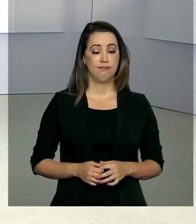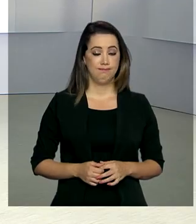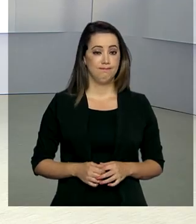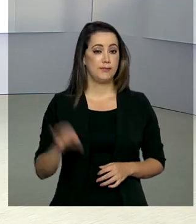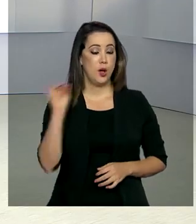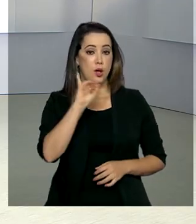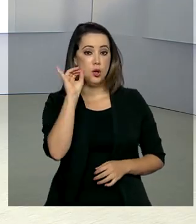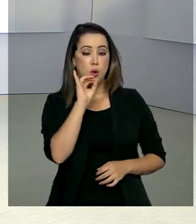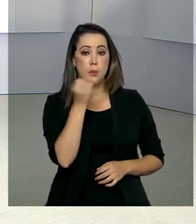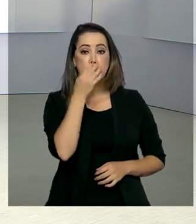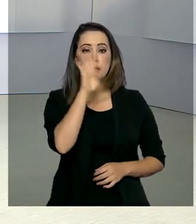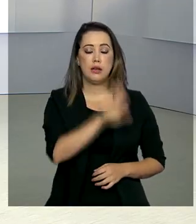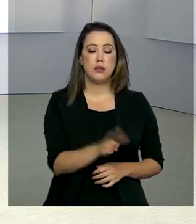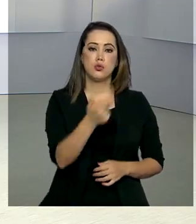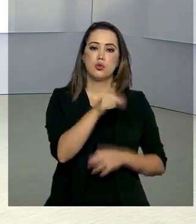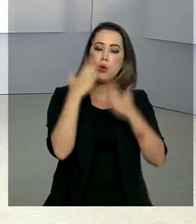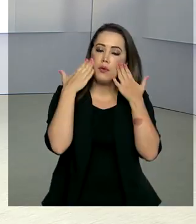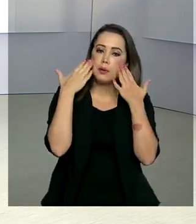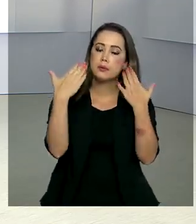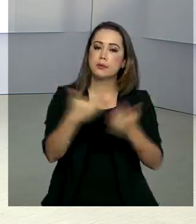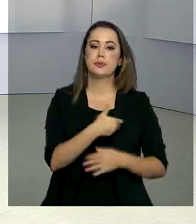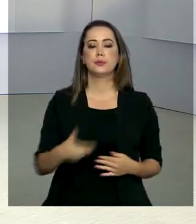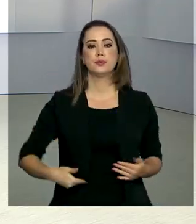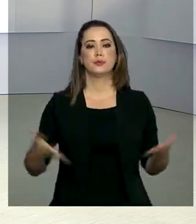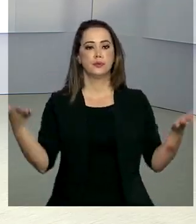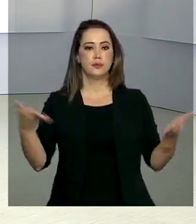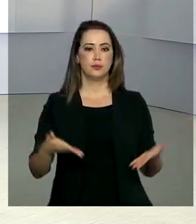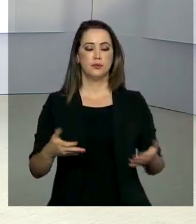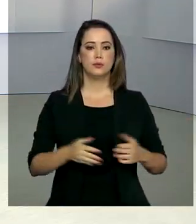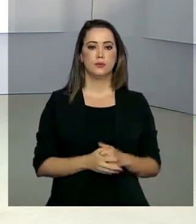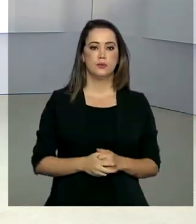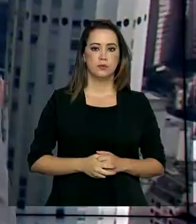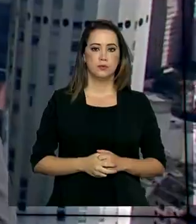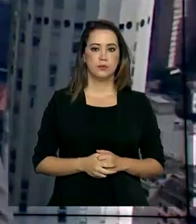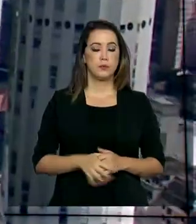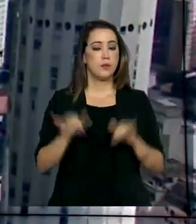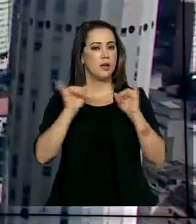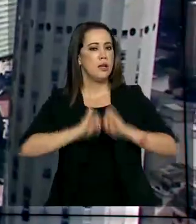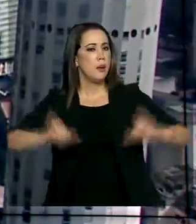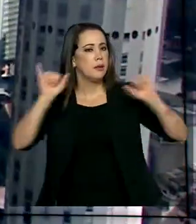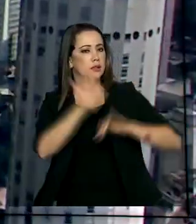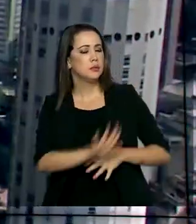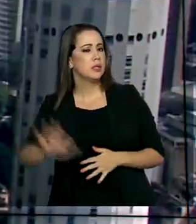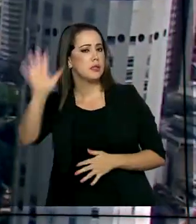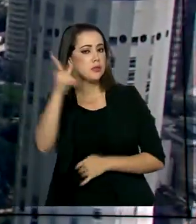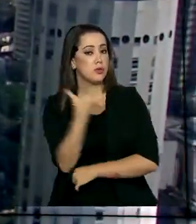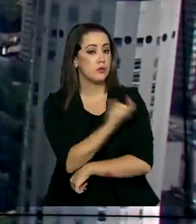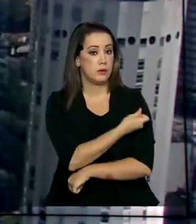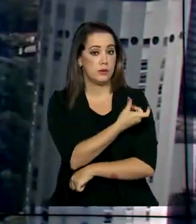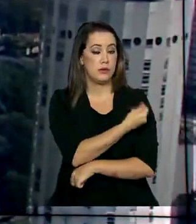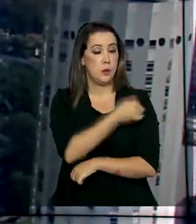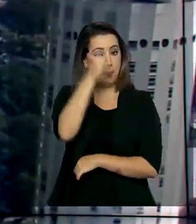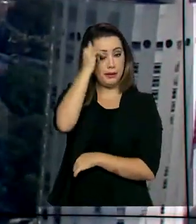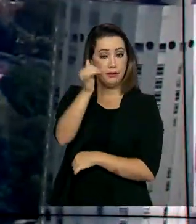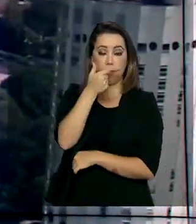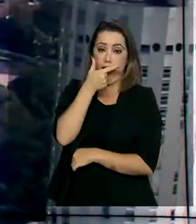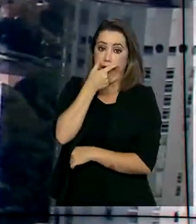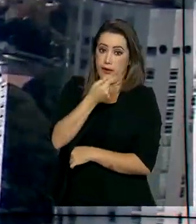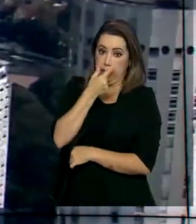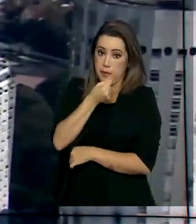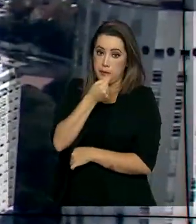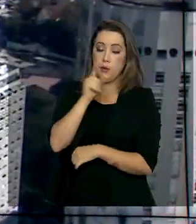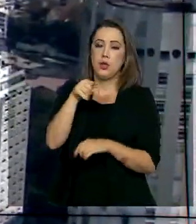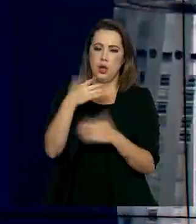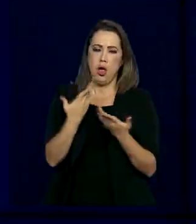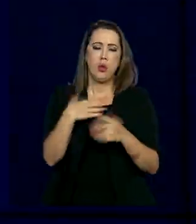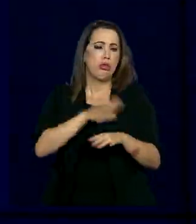Olá, boa tarde. Já estamos de volta com mais uma edição do Governo Agora. A campanha nacional de vacinação contra a gripe foi